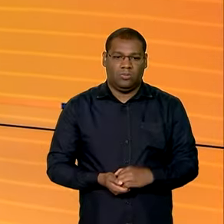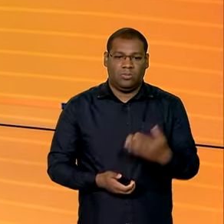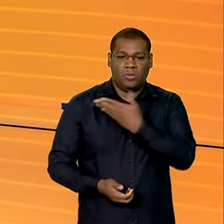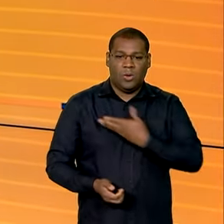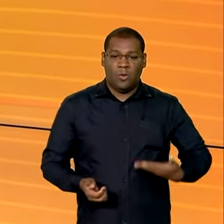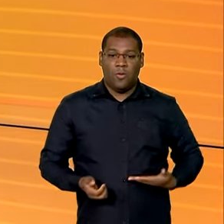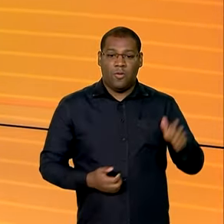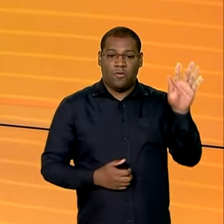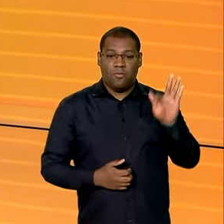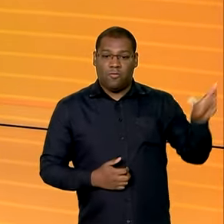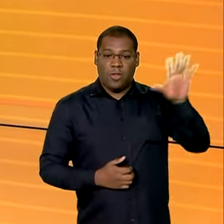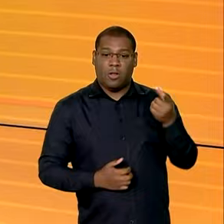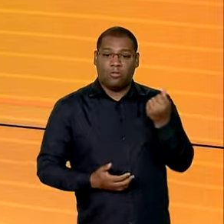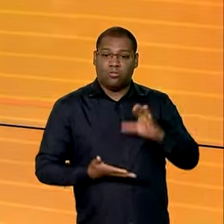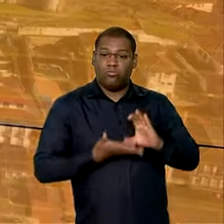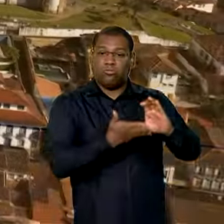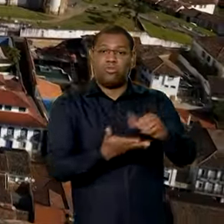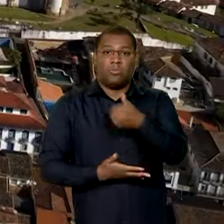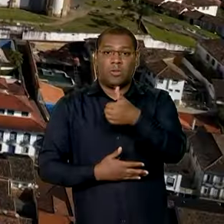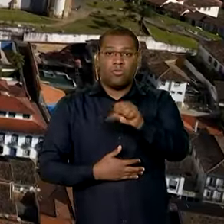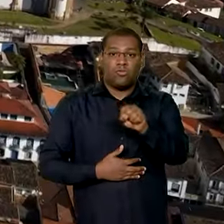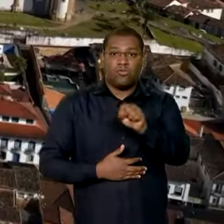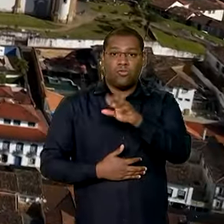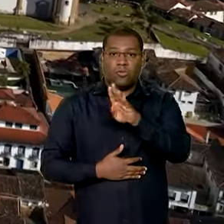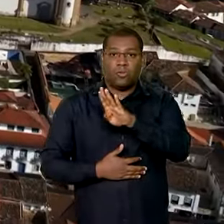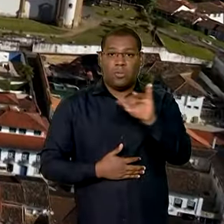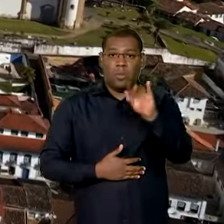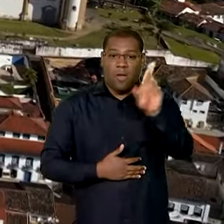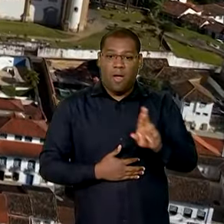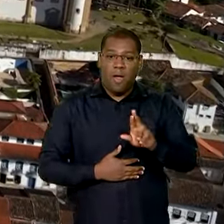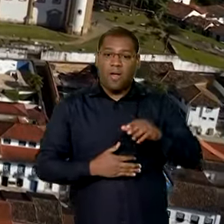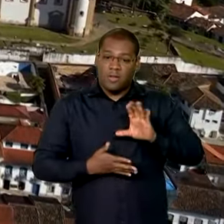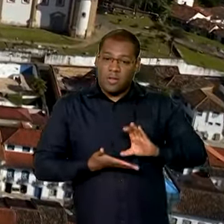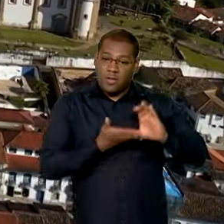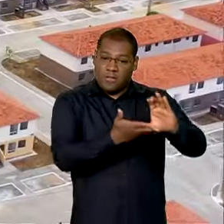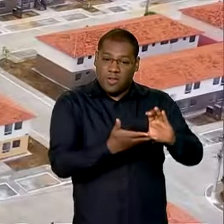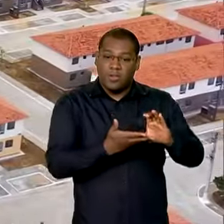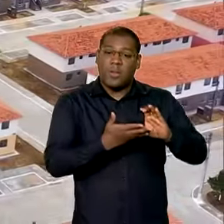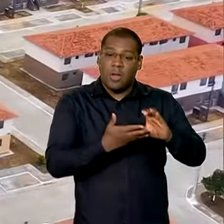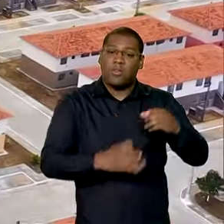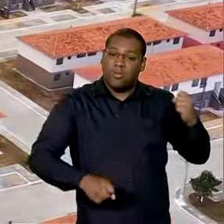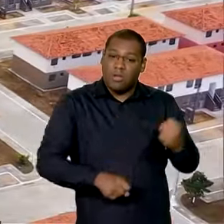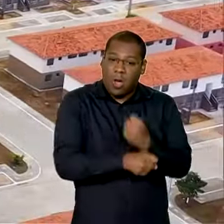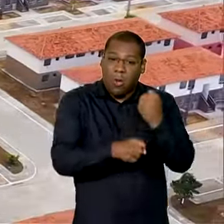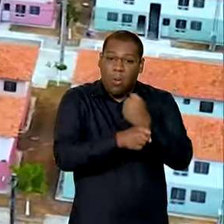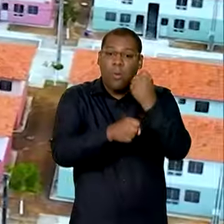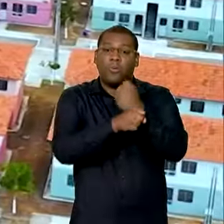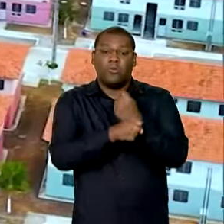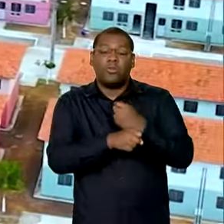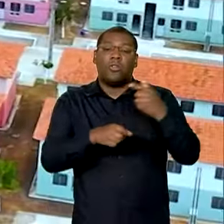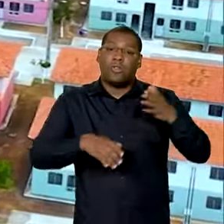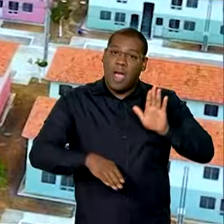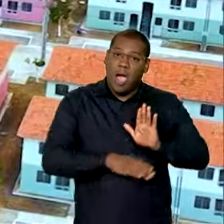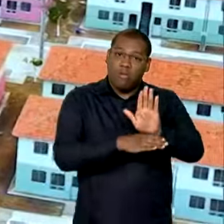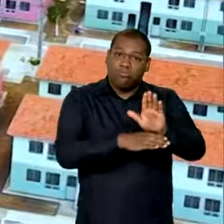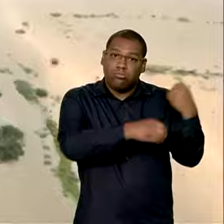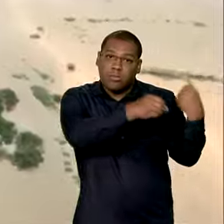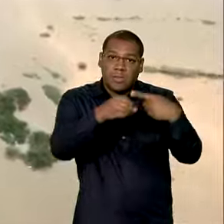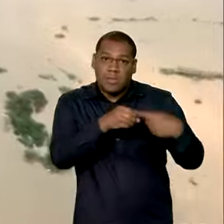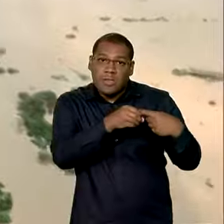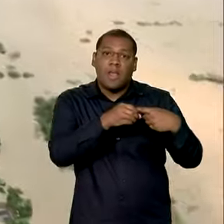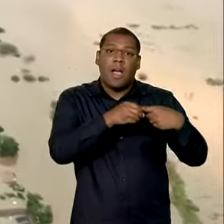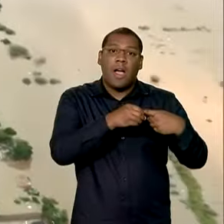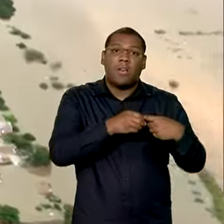Mais de 18 bilhões de reais vão ser investidos em obras para melhorar a capacidade das cidades de resistir a